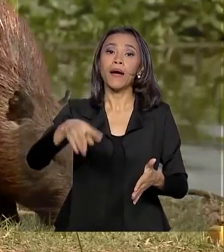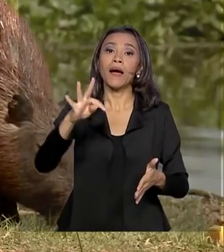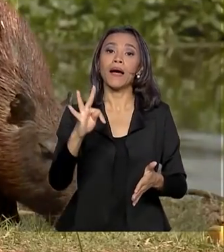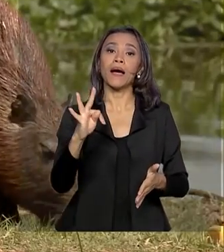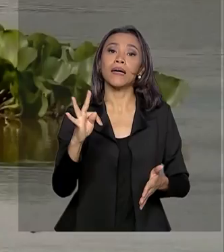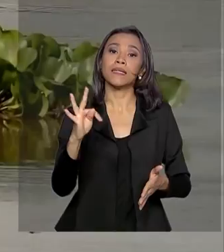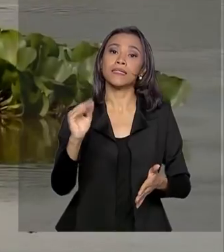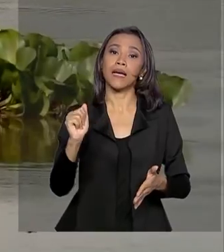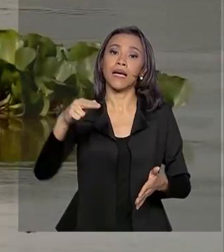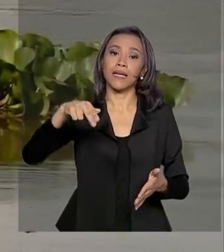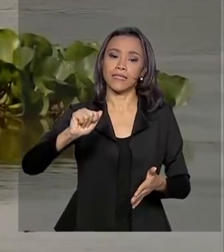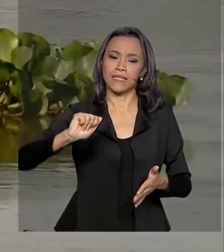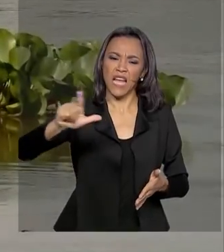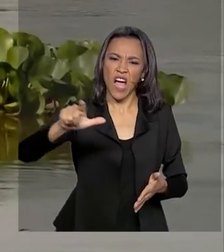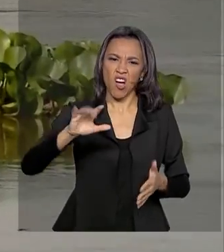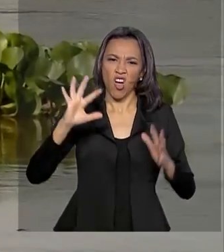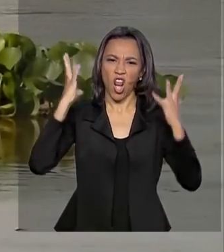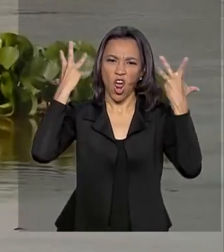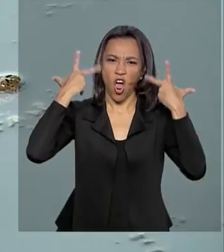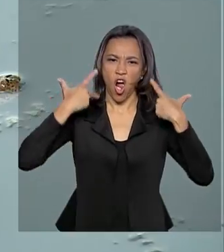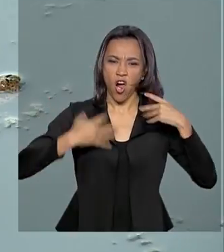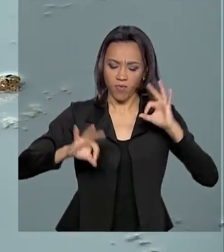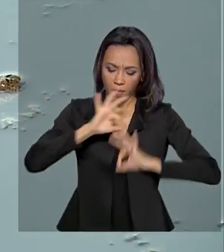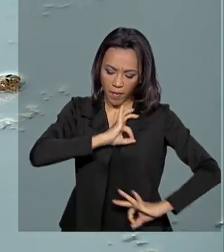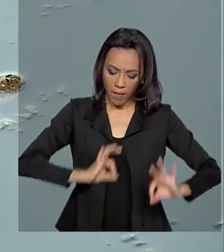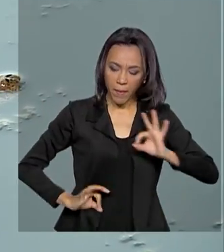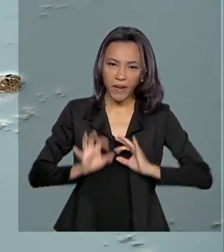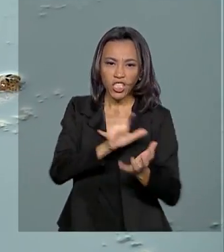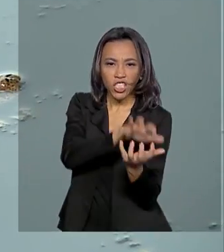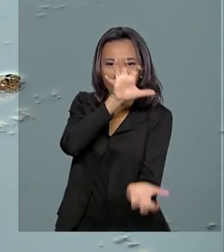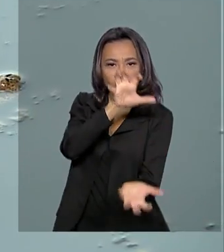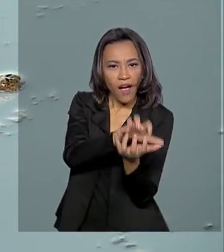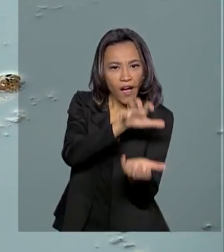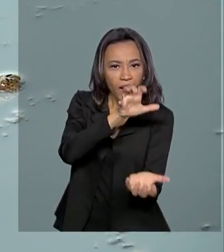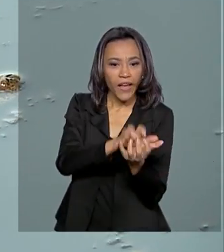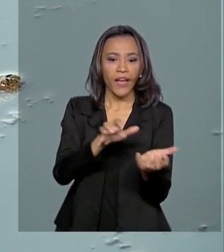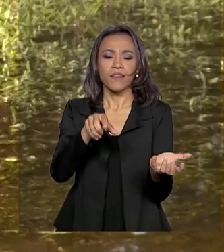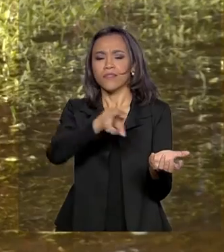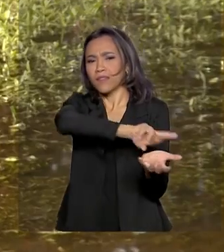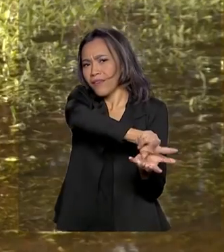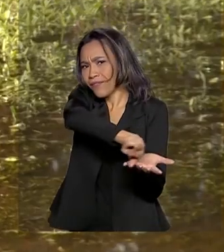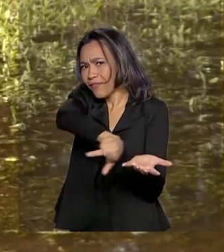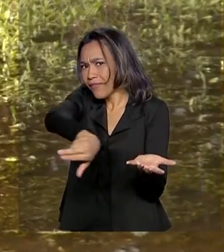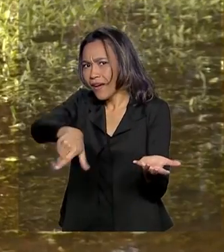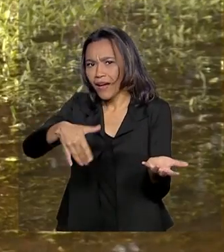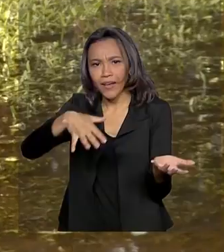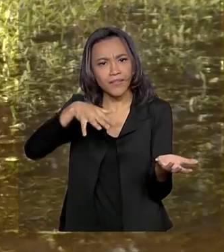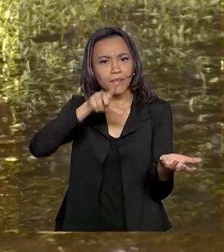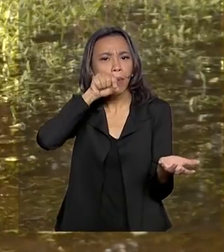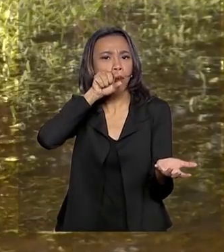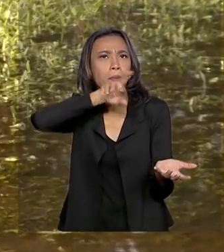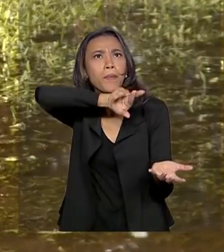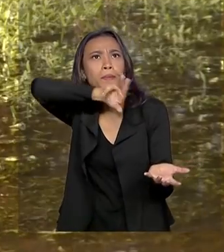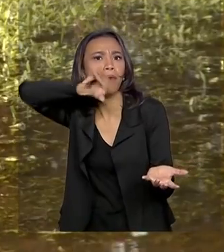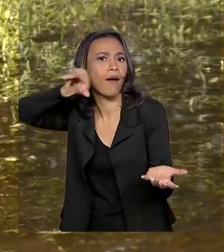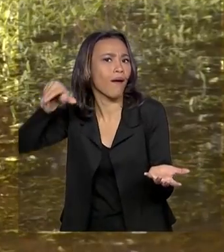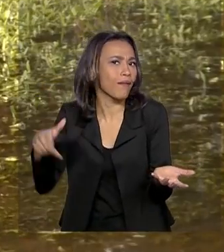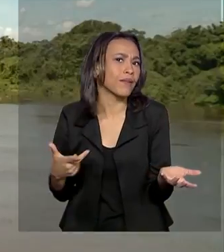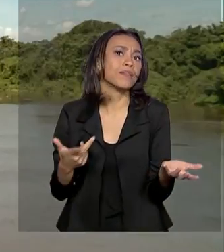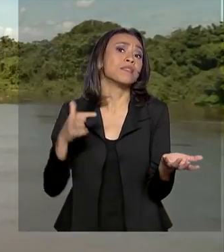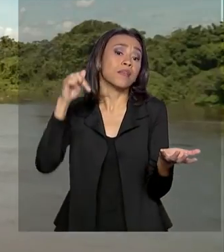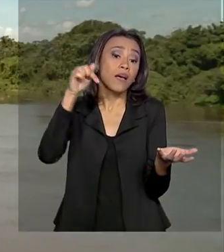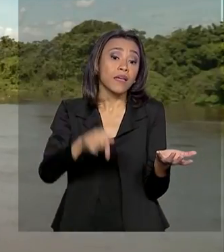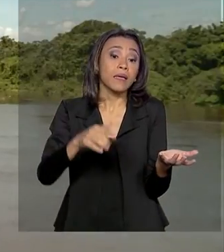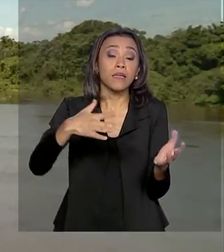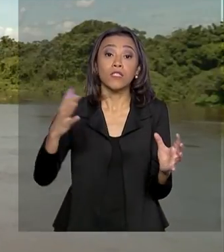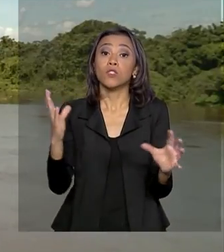do Pantanal. Habitat de onças pintadas, jacarés, capivaras e inúmeras aves. Ao todo, o Pantanal tem mais de